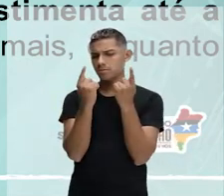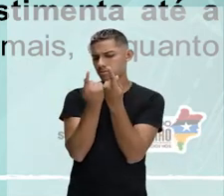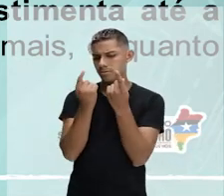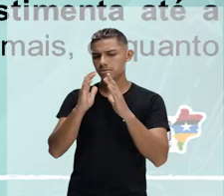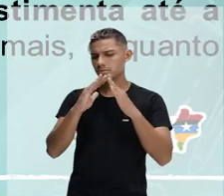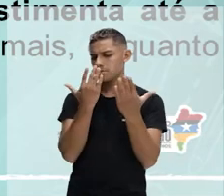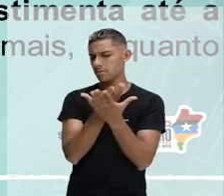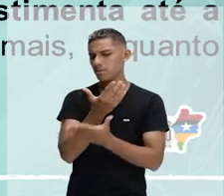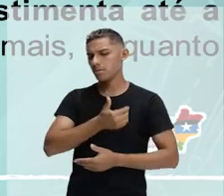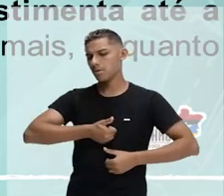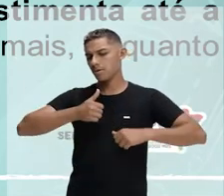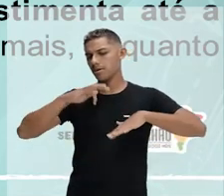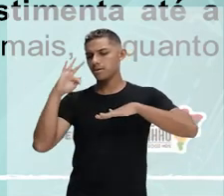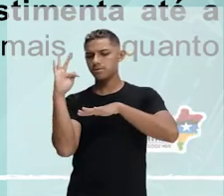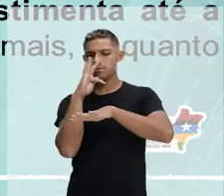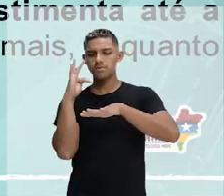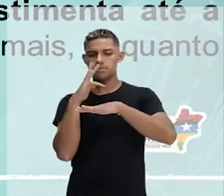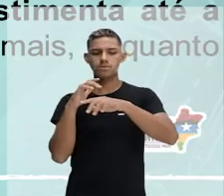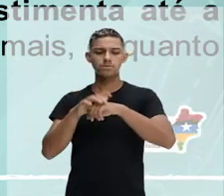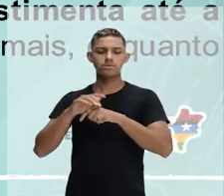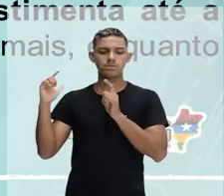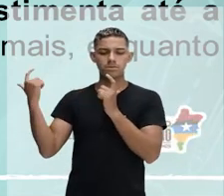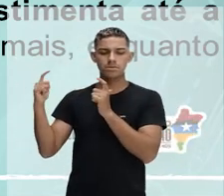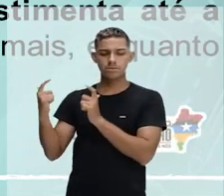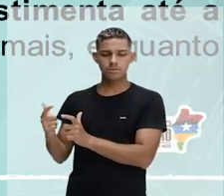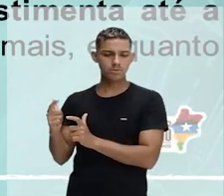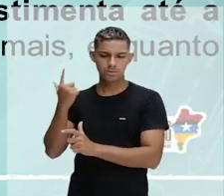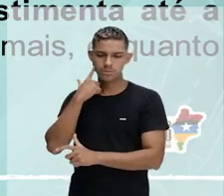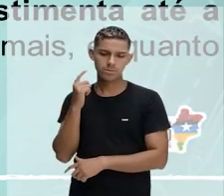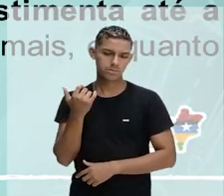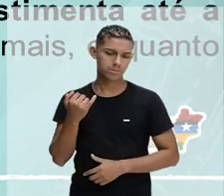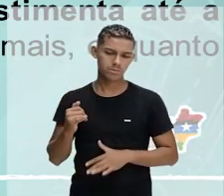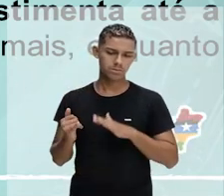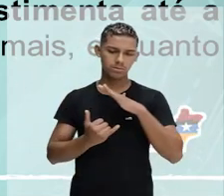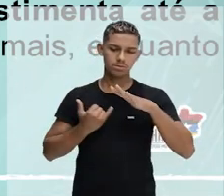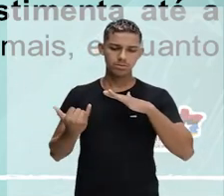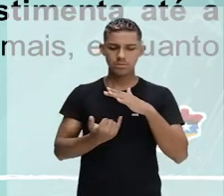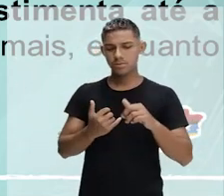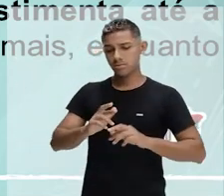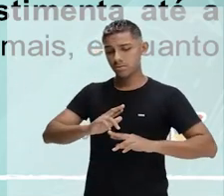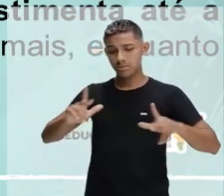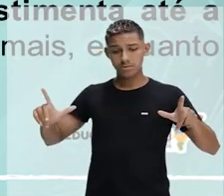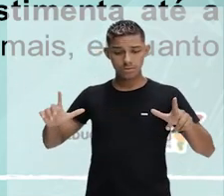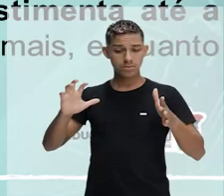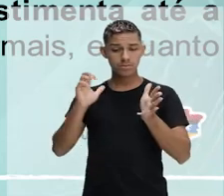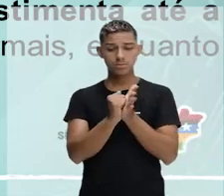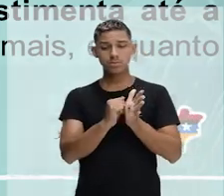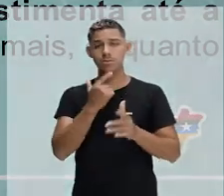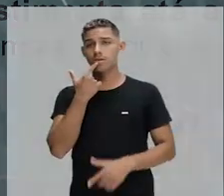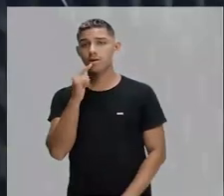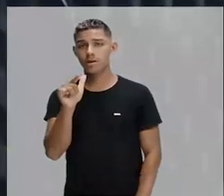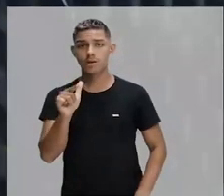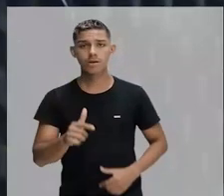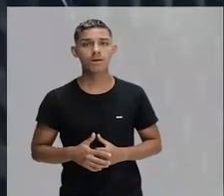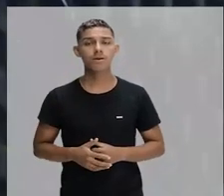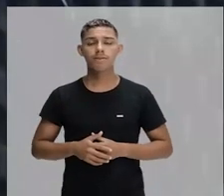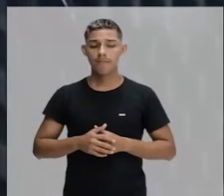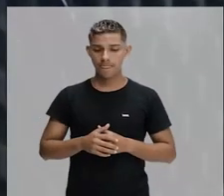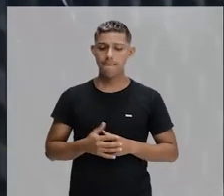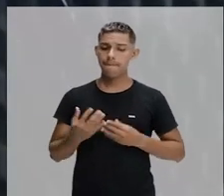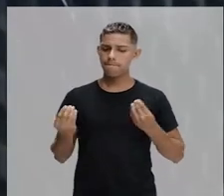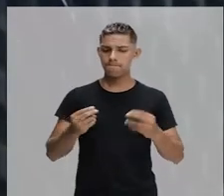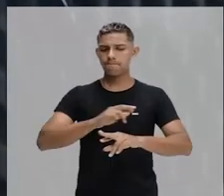enquanto os grupos de menor formação, normalmente, são mais informais. Ou seja, há diferentes registros de linguagem. Então, as